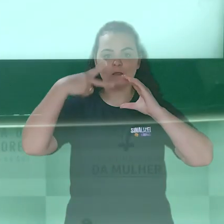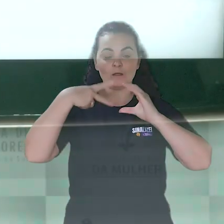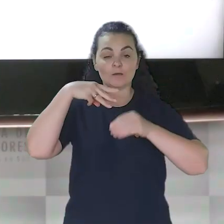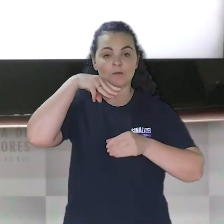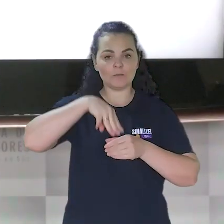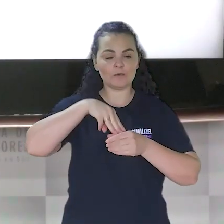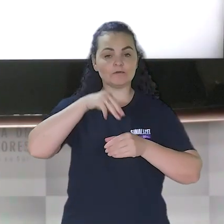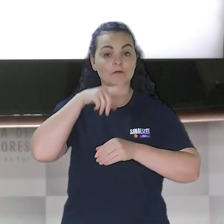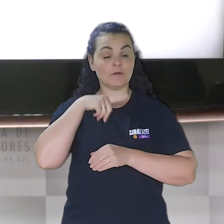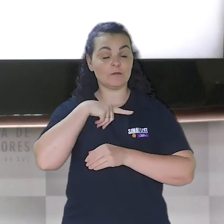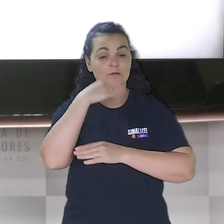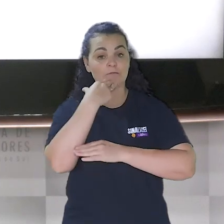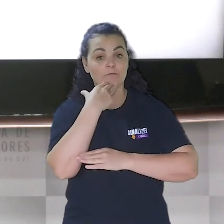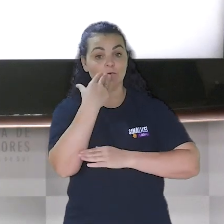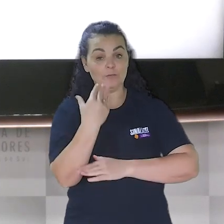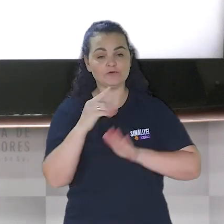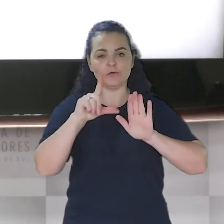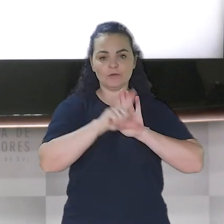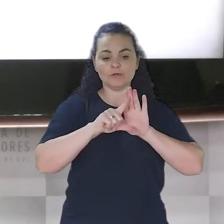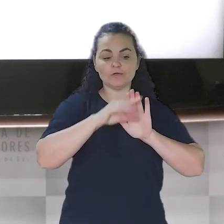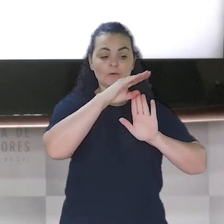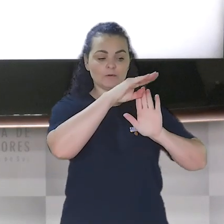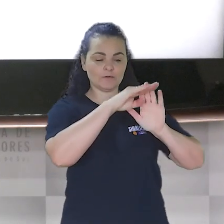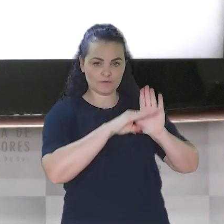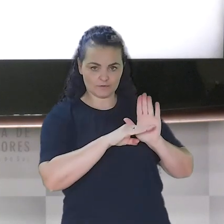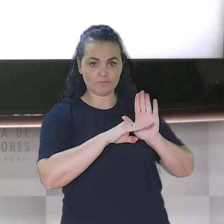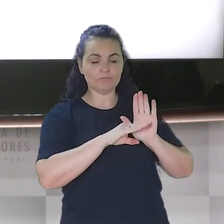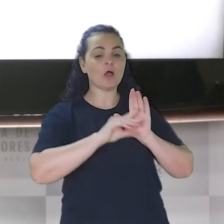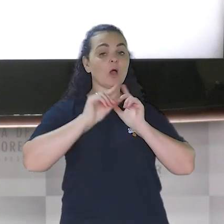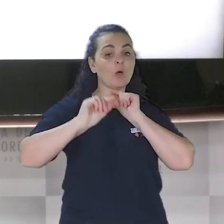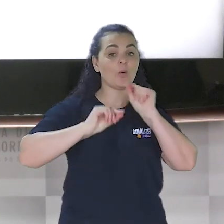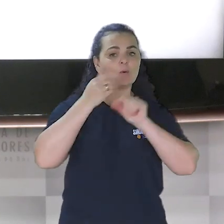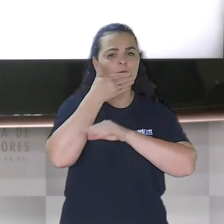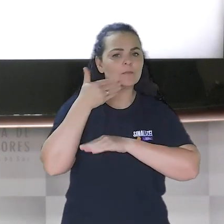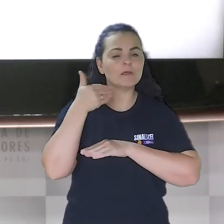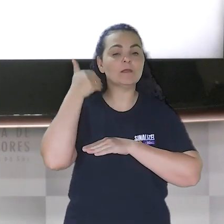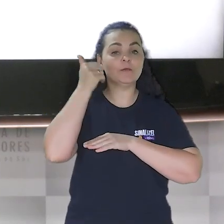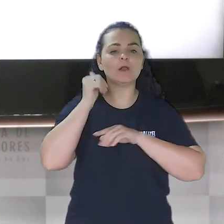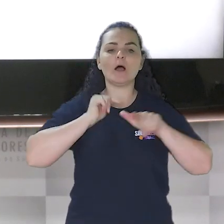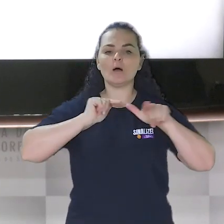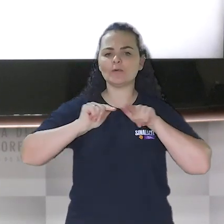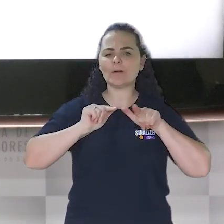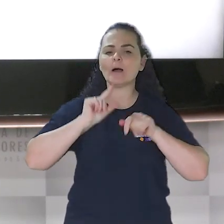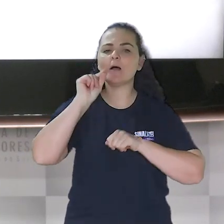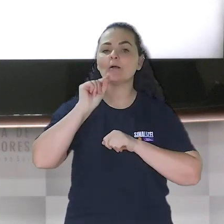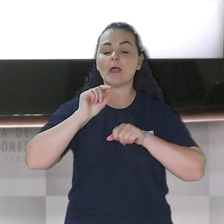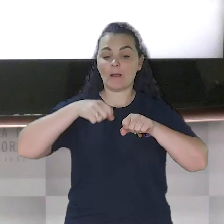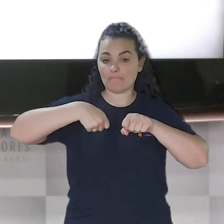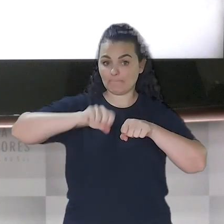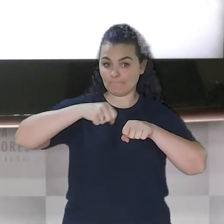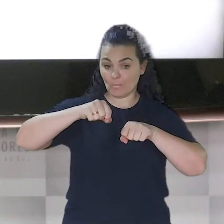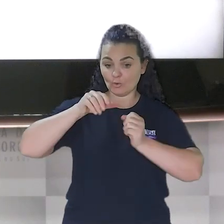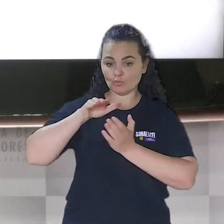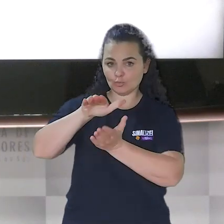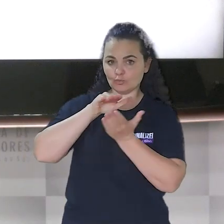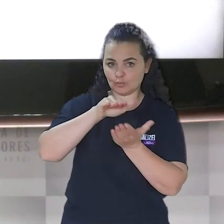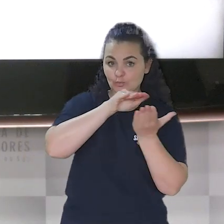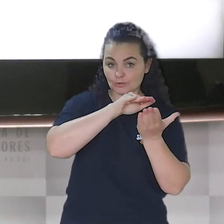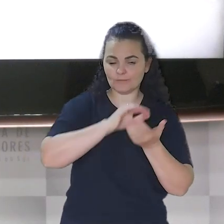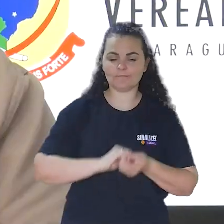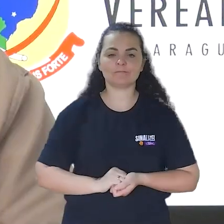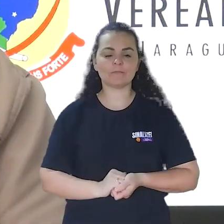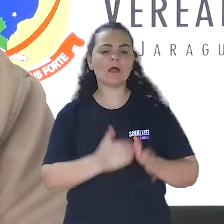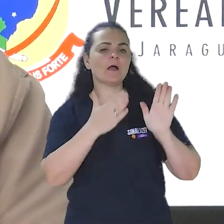A Câmara Municipal teve uma indicação legislativa em sua pauta que visa melhorar as condições de trabalho dos motoboys da